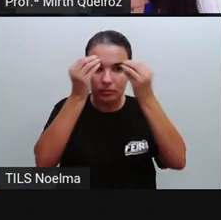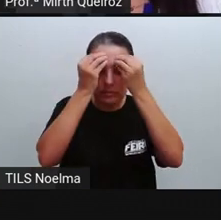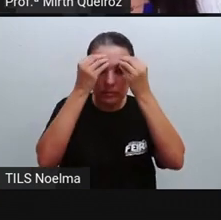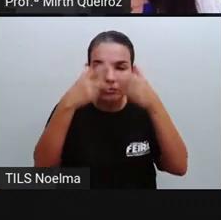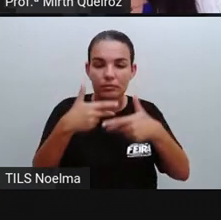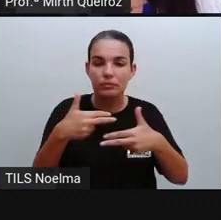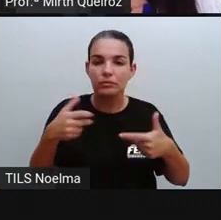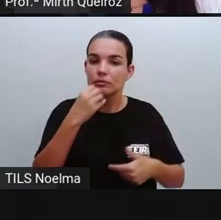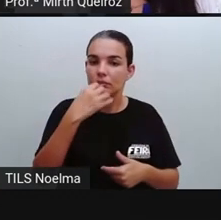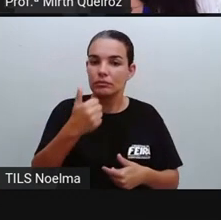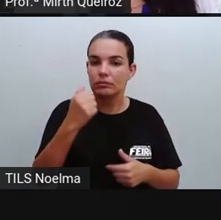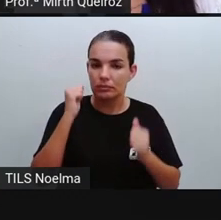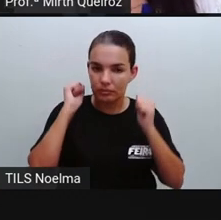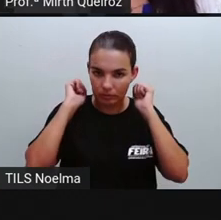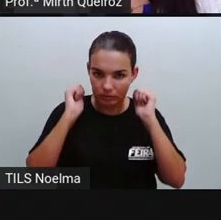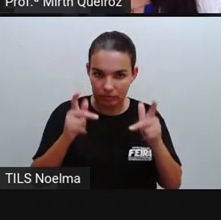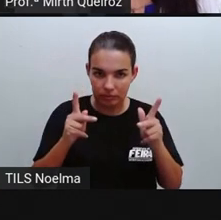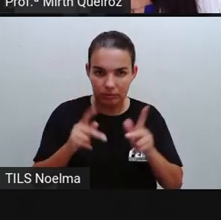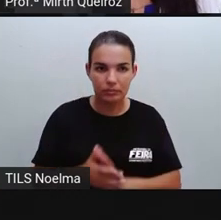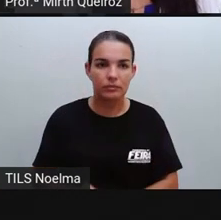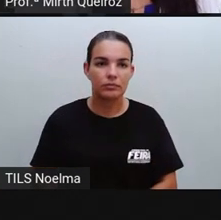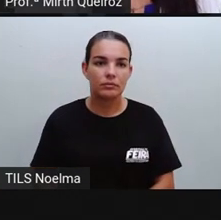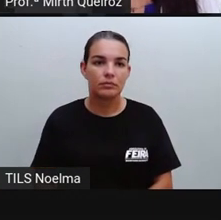da DEM, certo?